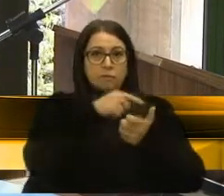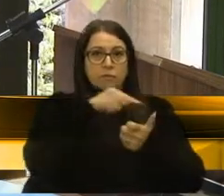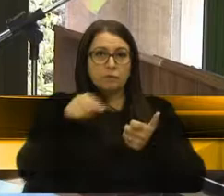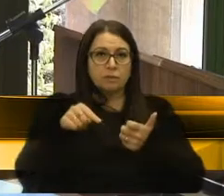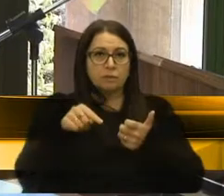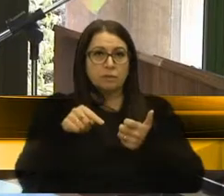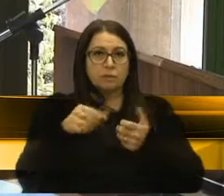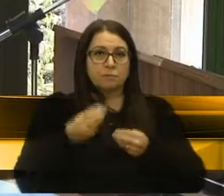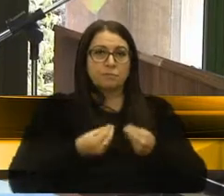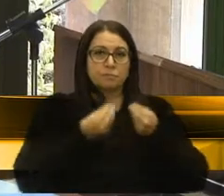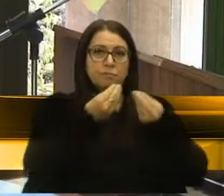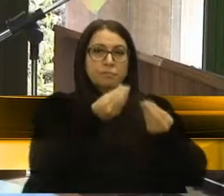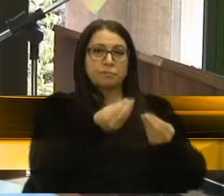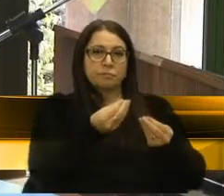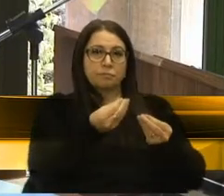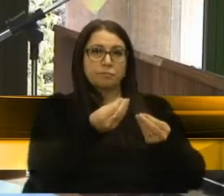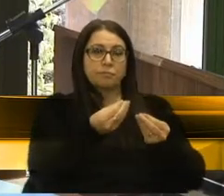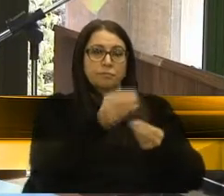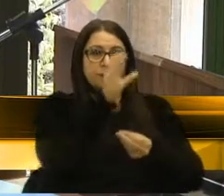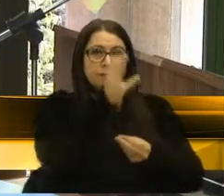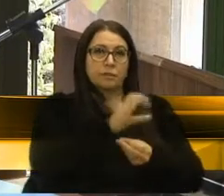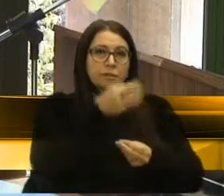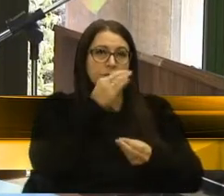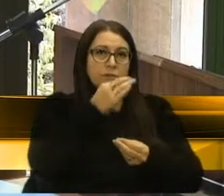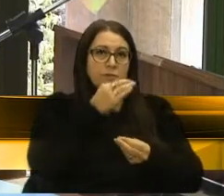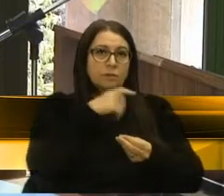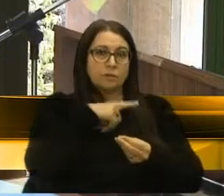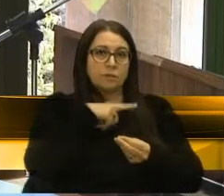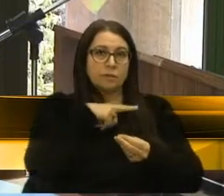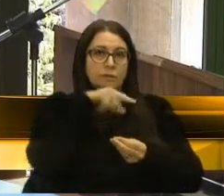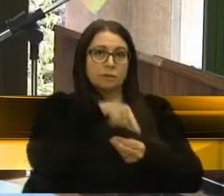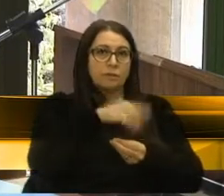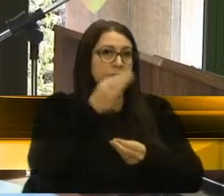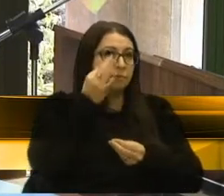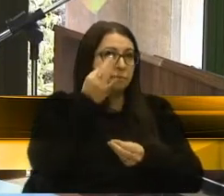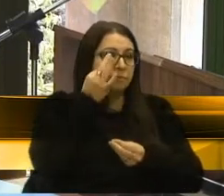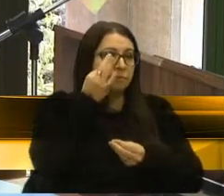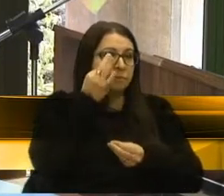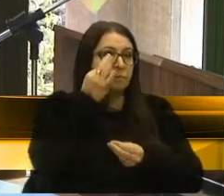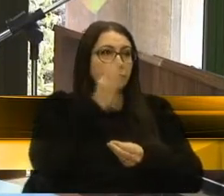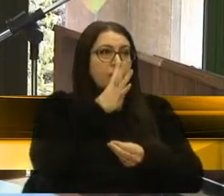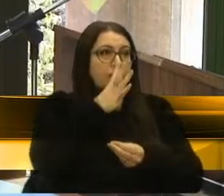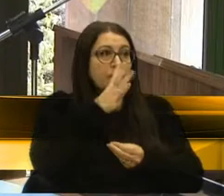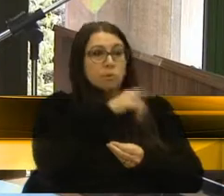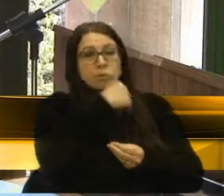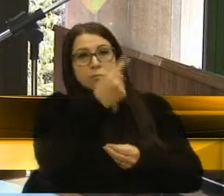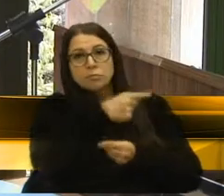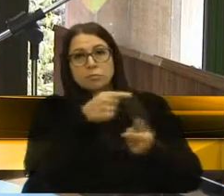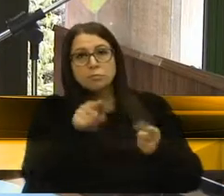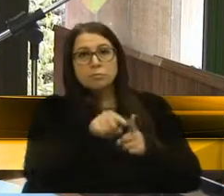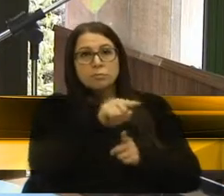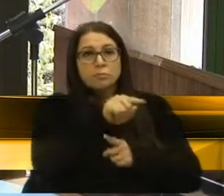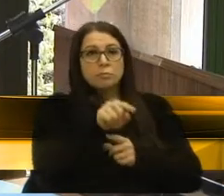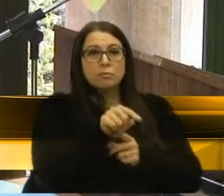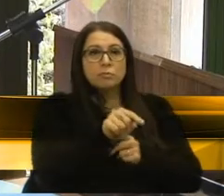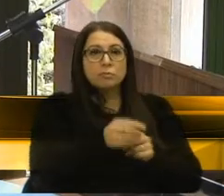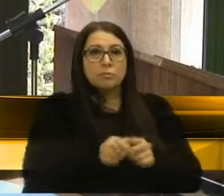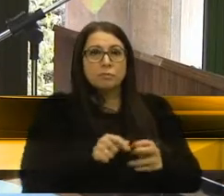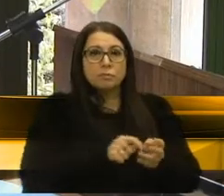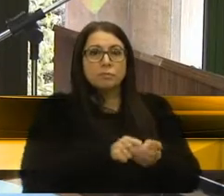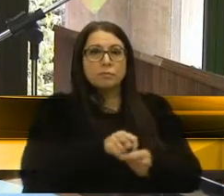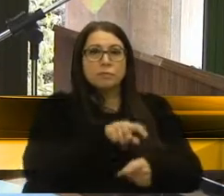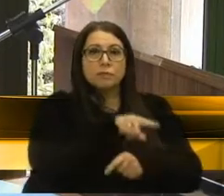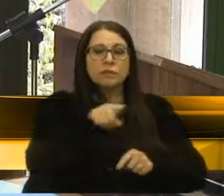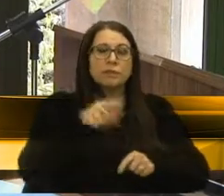da entrega, título de cidadão caxiense, se o Marcos Kirst estava aqui presente, prestigiando outros que eram homenageados. Nem eu